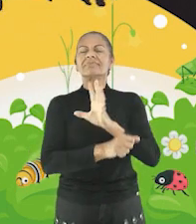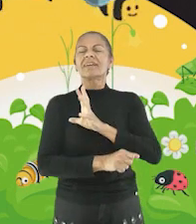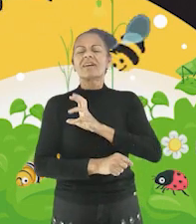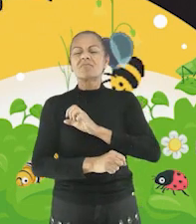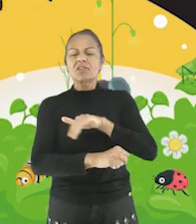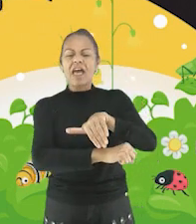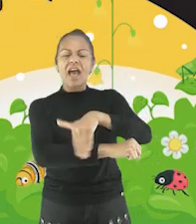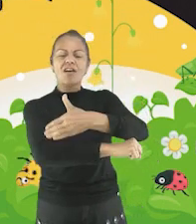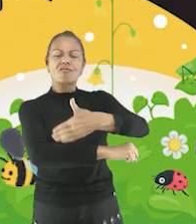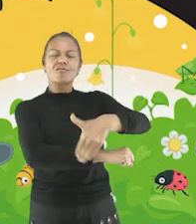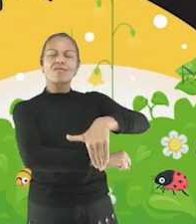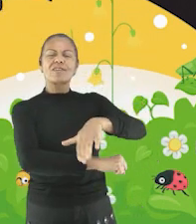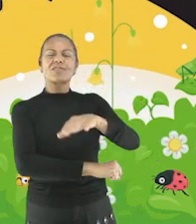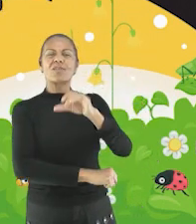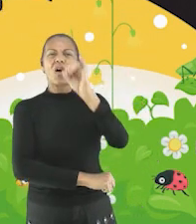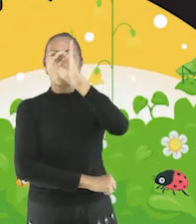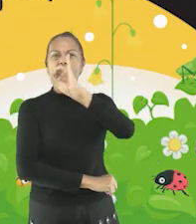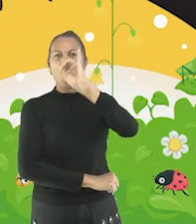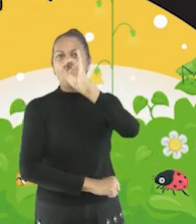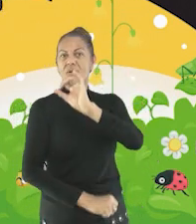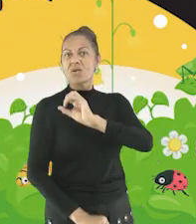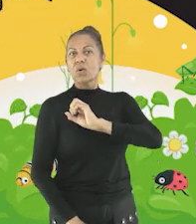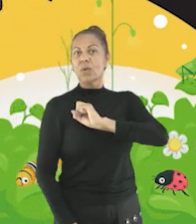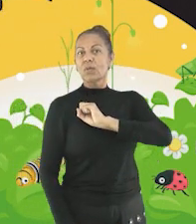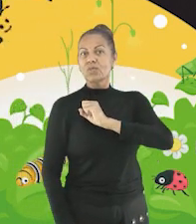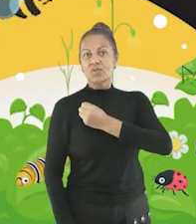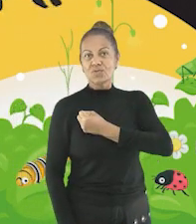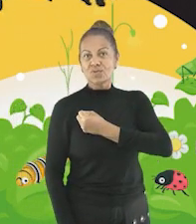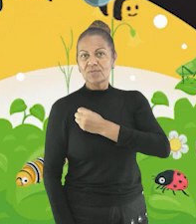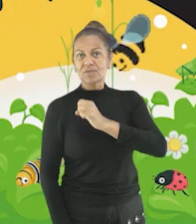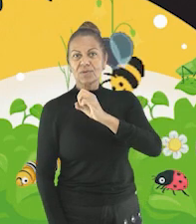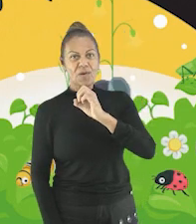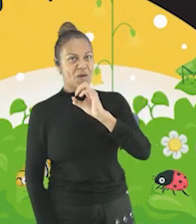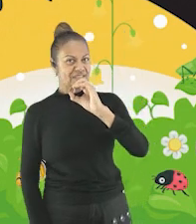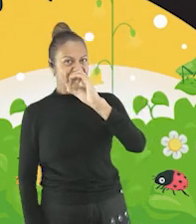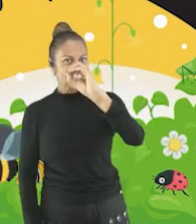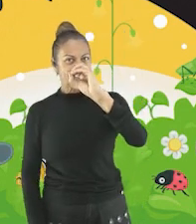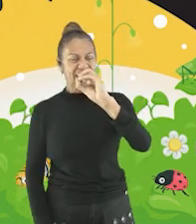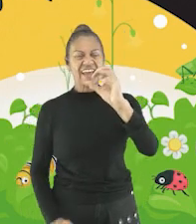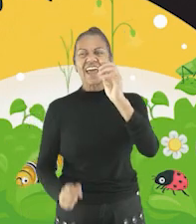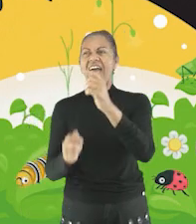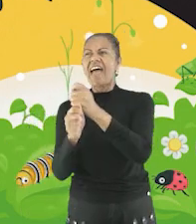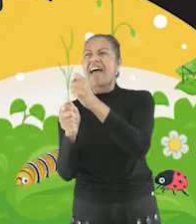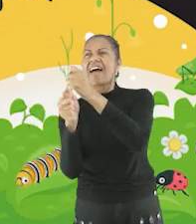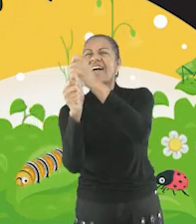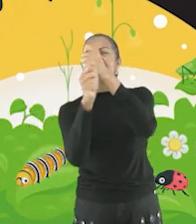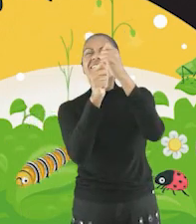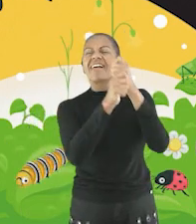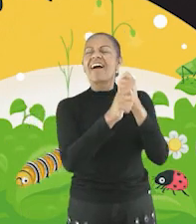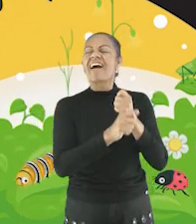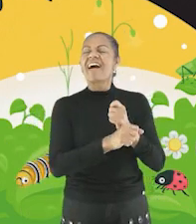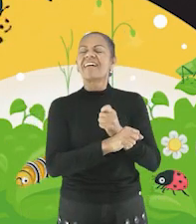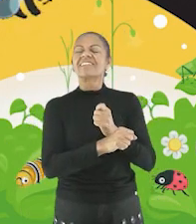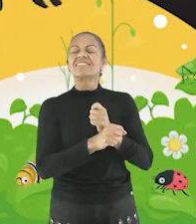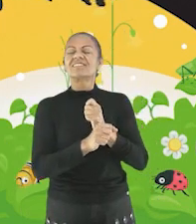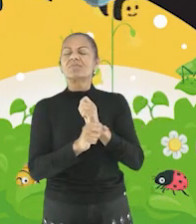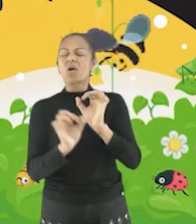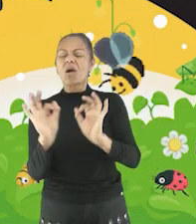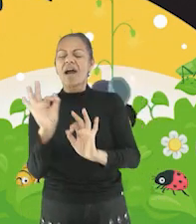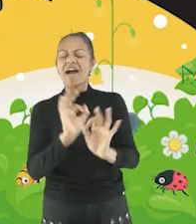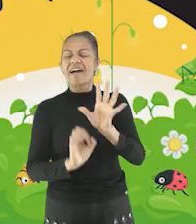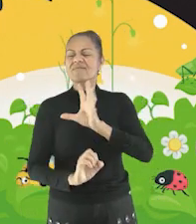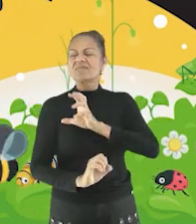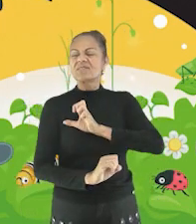com muito esmero Na arra dos bobos, número zero Mas era feita com